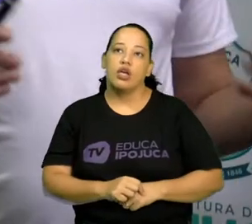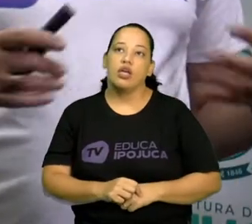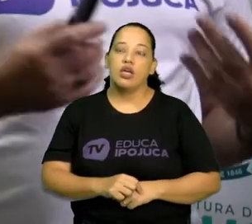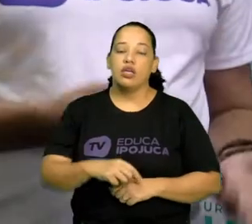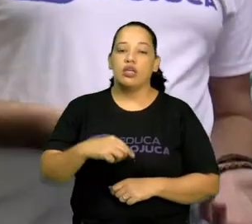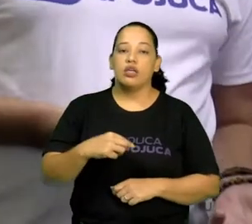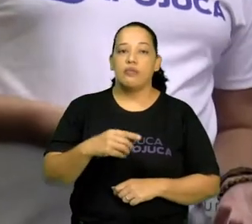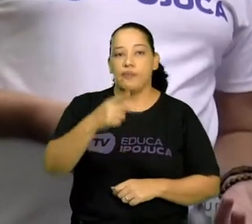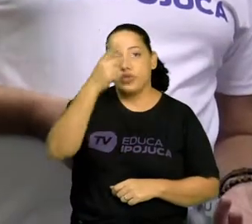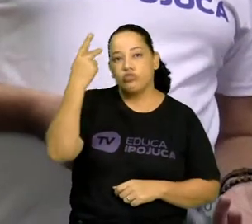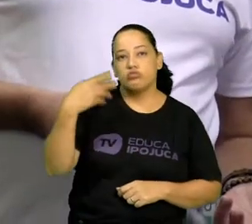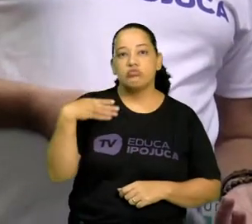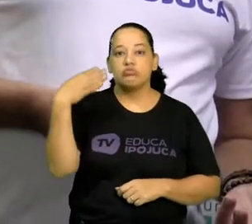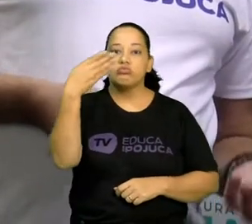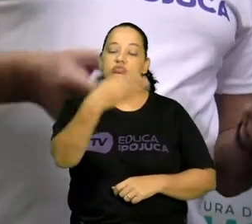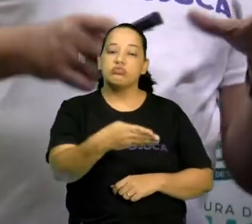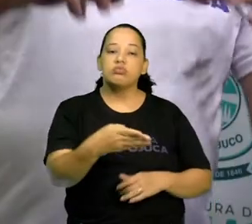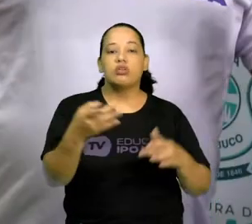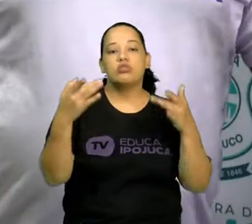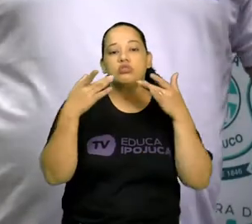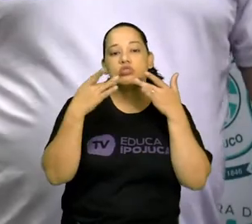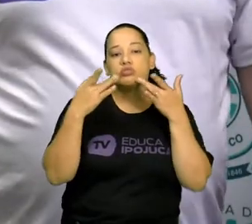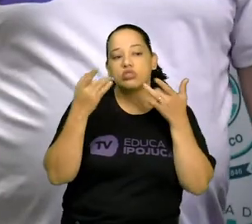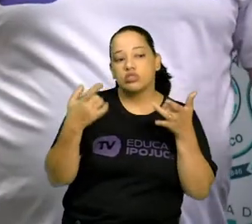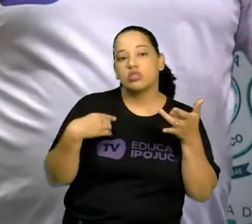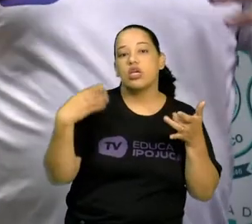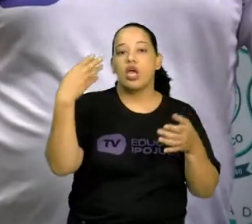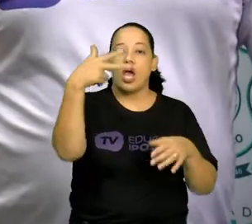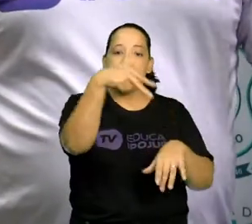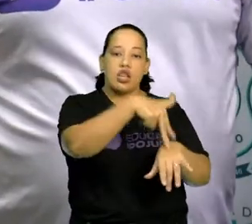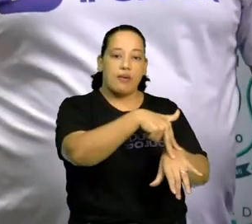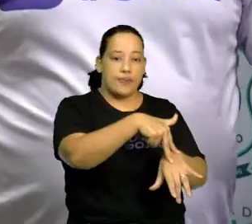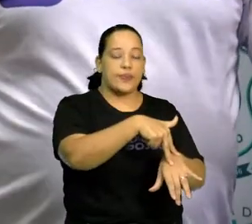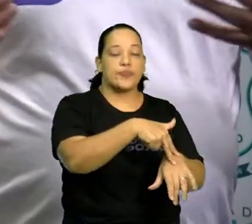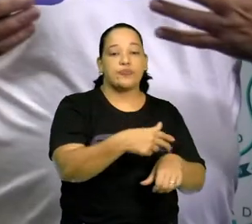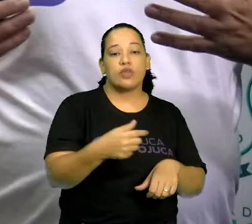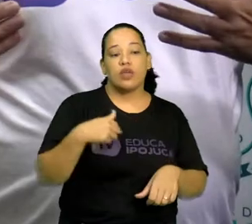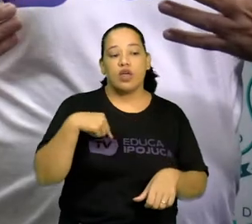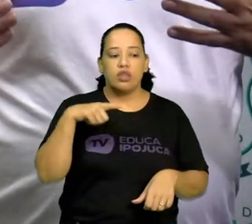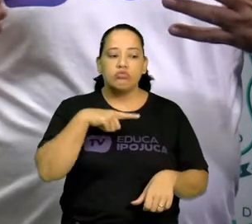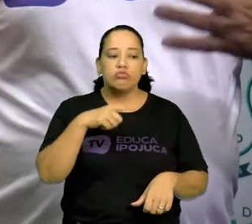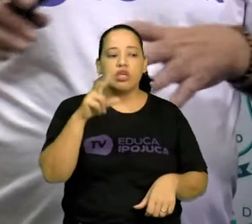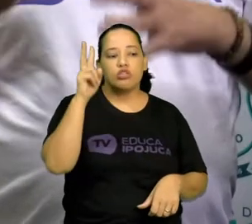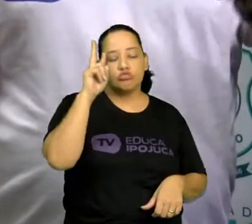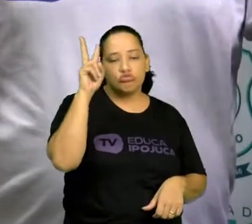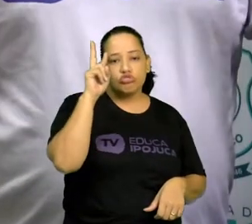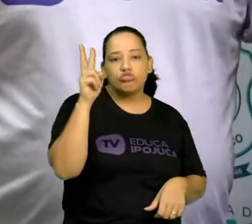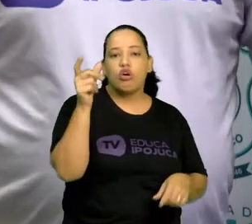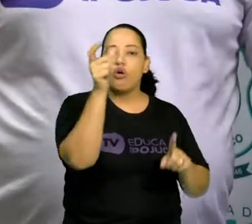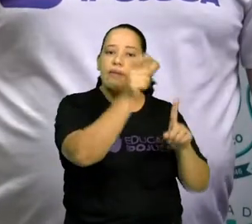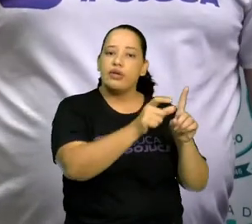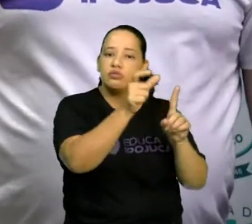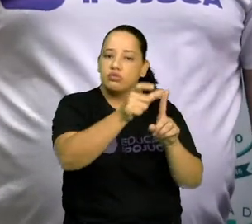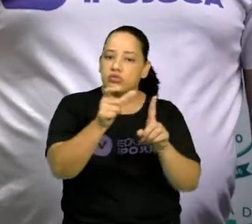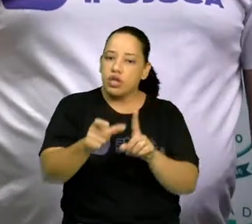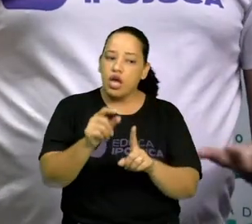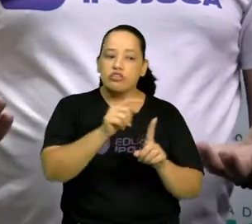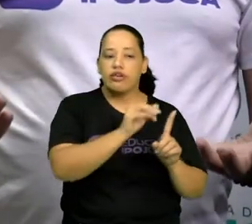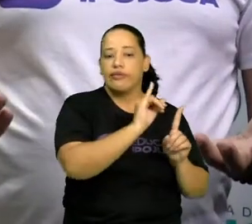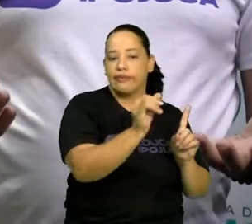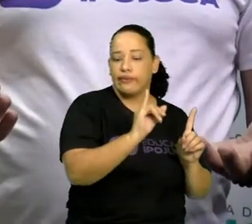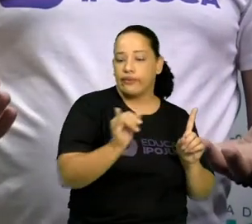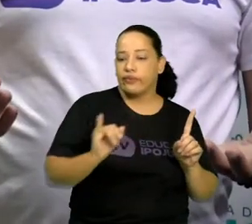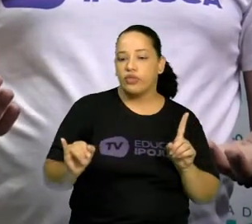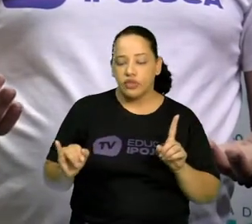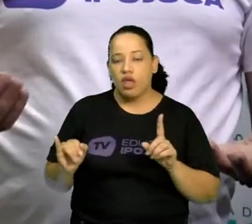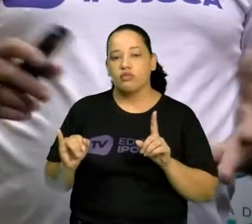espetáculo de teatro, você vai ter lá os personagens, você vai ter a história, você vai ver uma história que está sendo contada por atores,